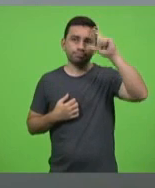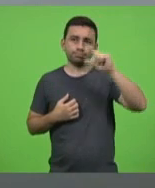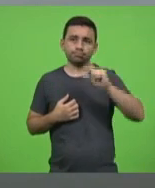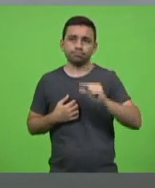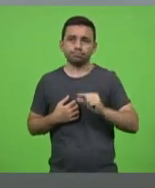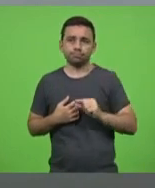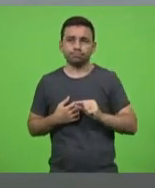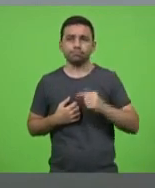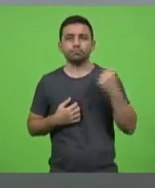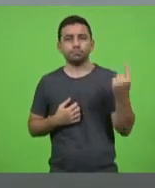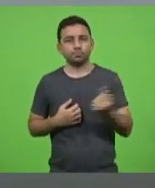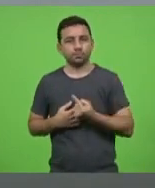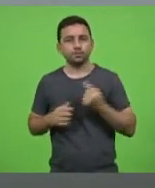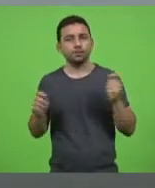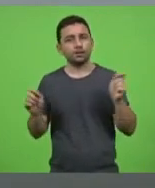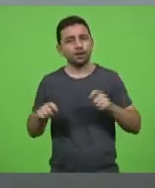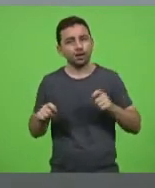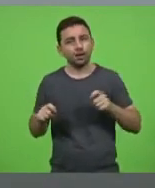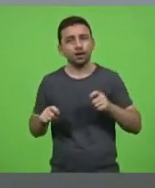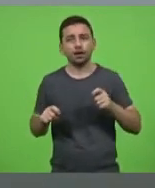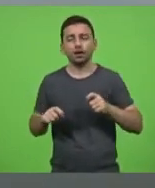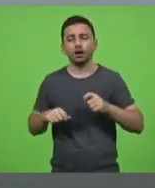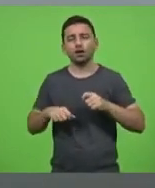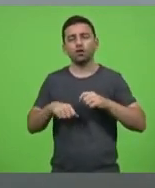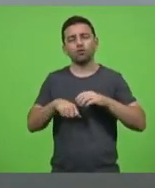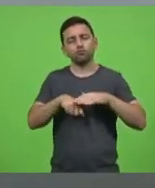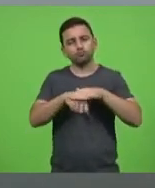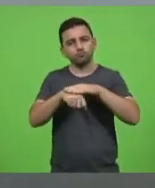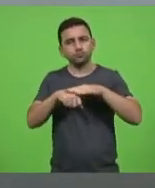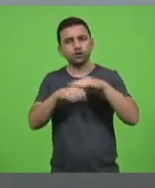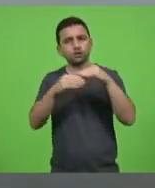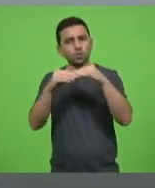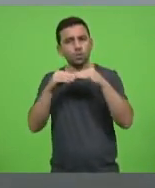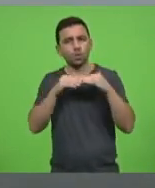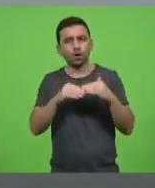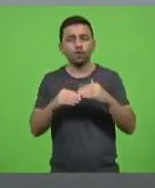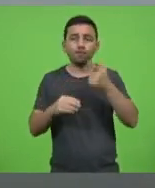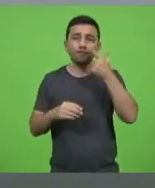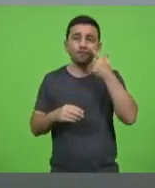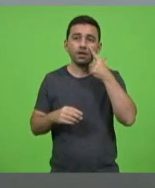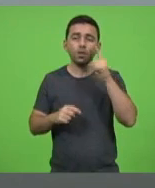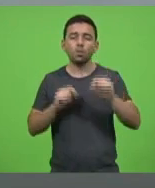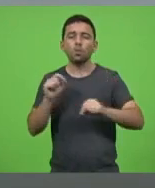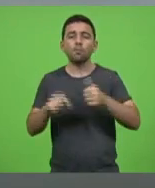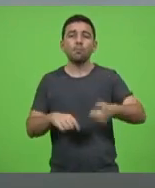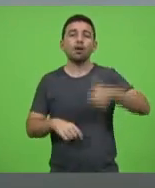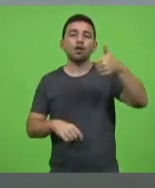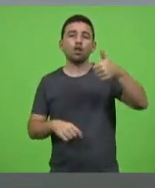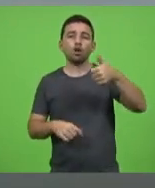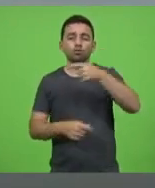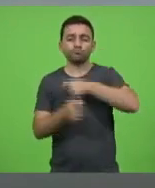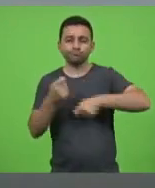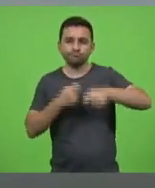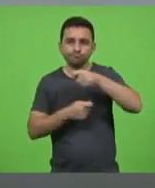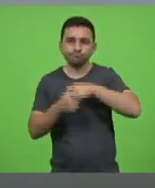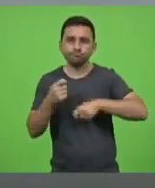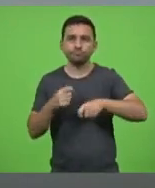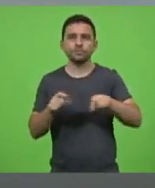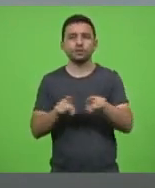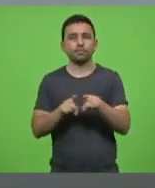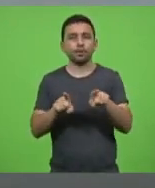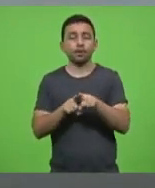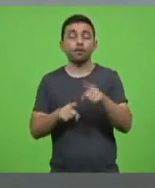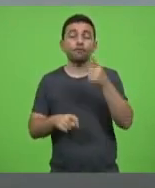nós possamos falar uma palavra só e ver o que é melhor no momento econômico e ver o que é melhor e principalmente